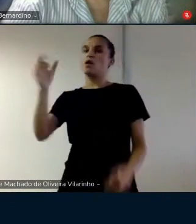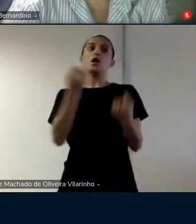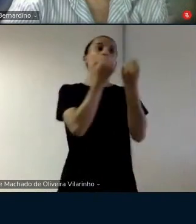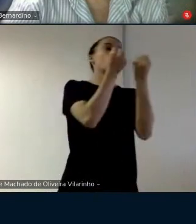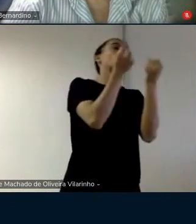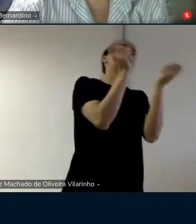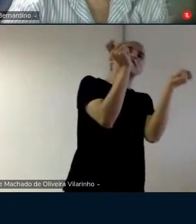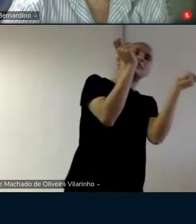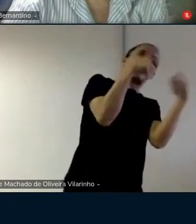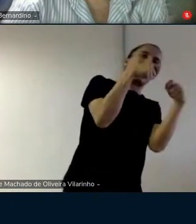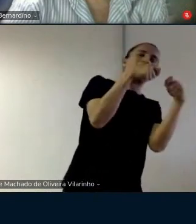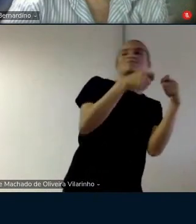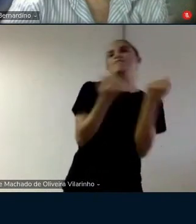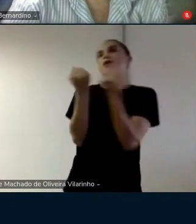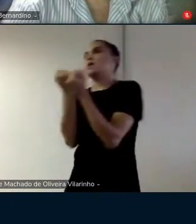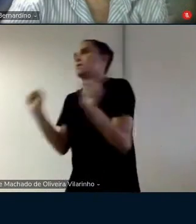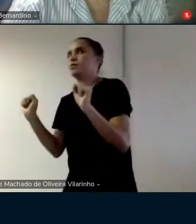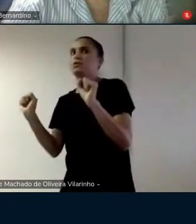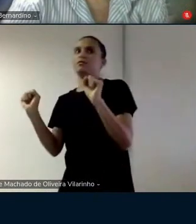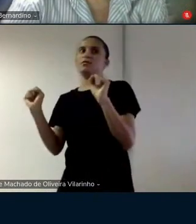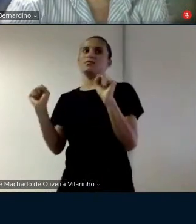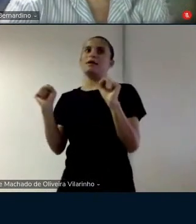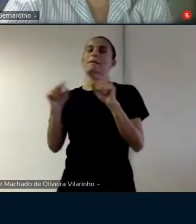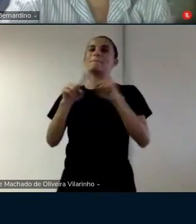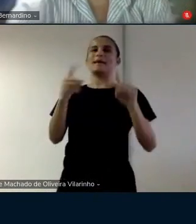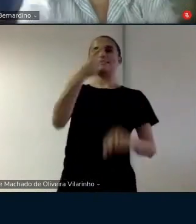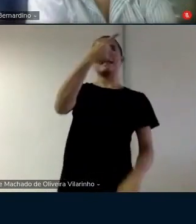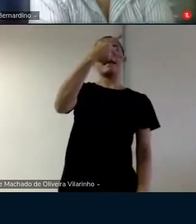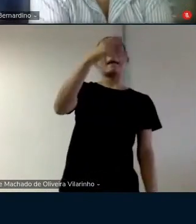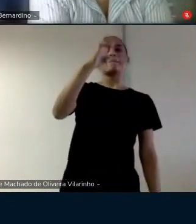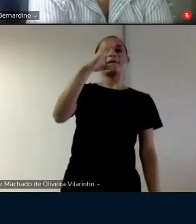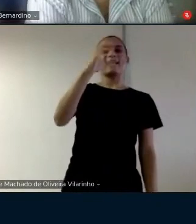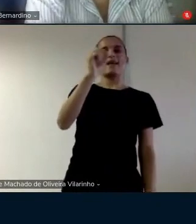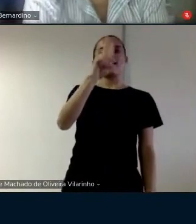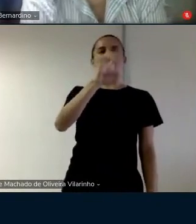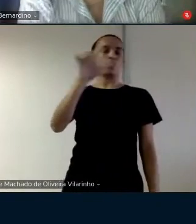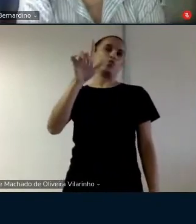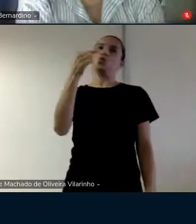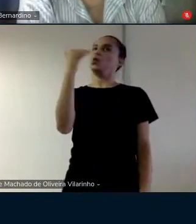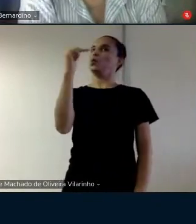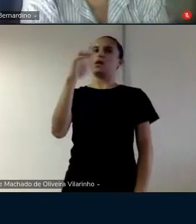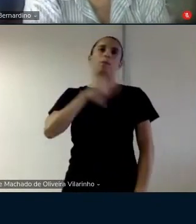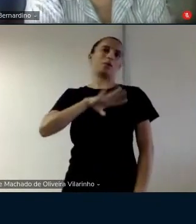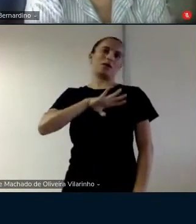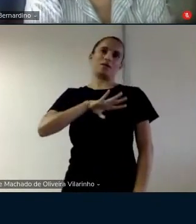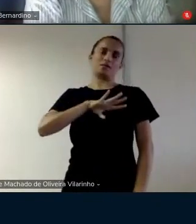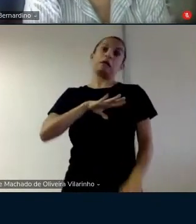impossível só o pecado que a gente não usa poderia usar mas a gente não usa né